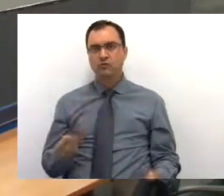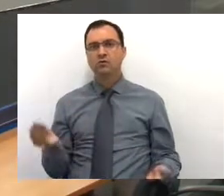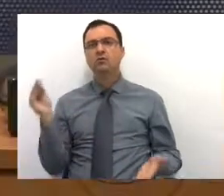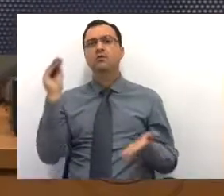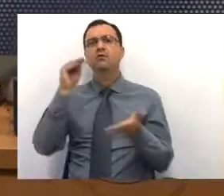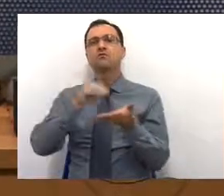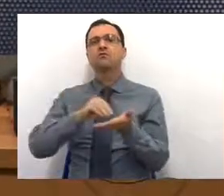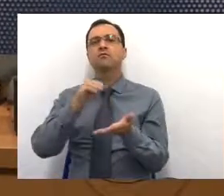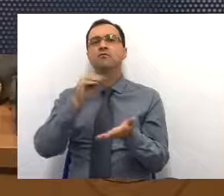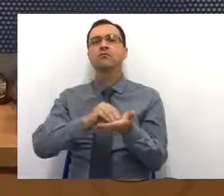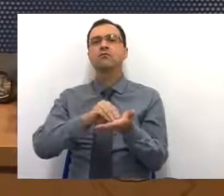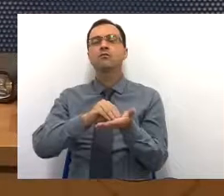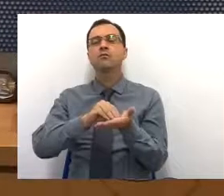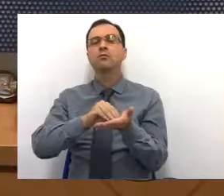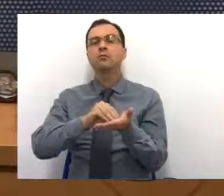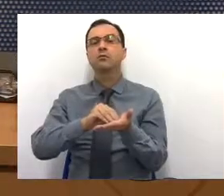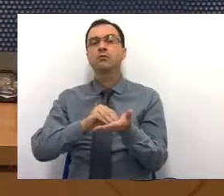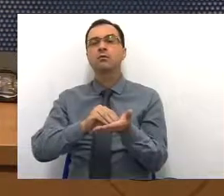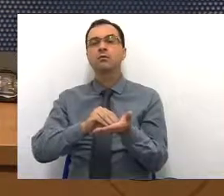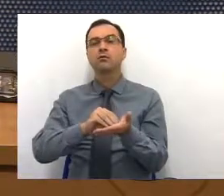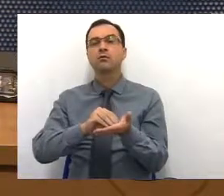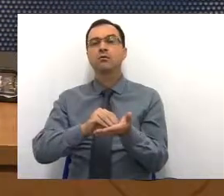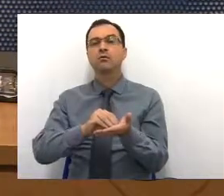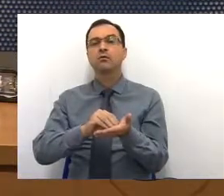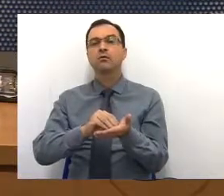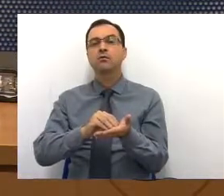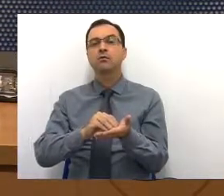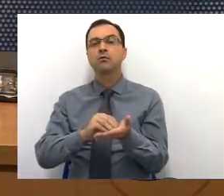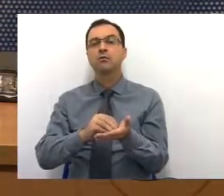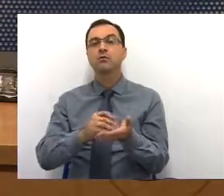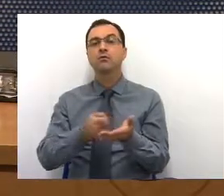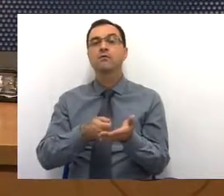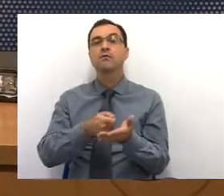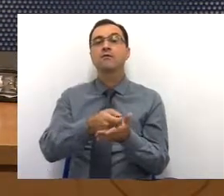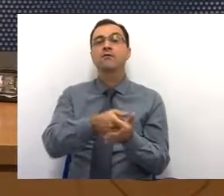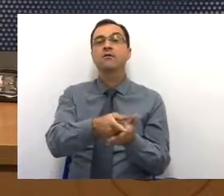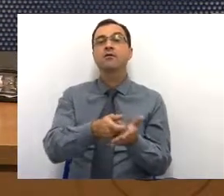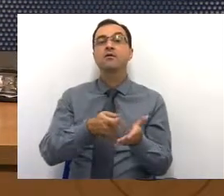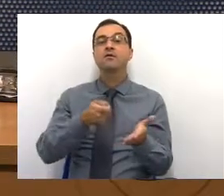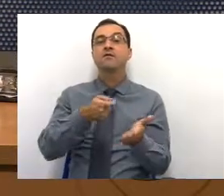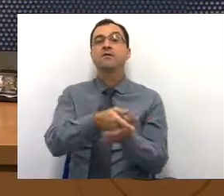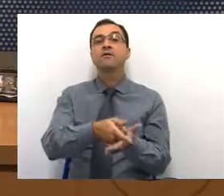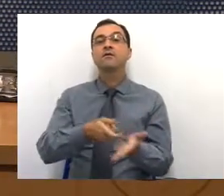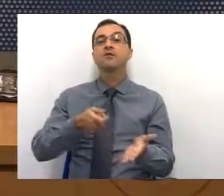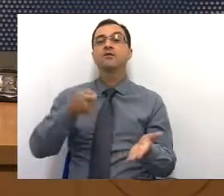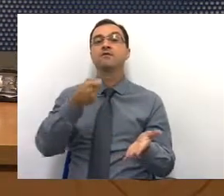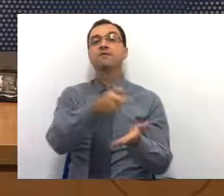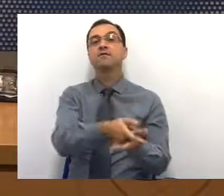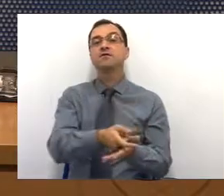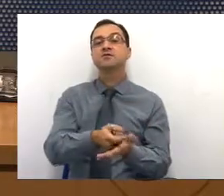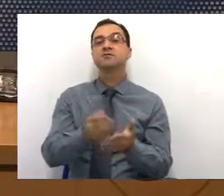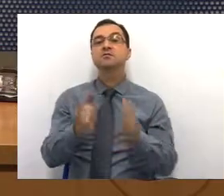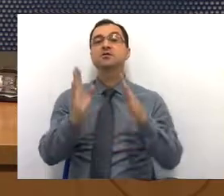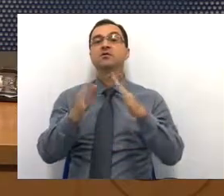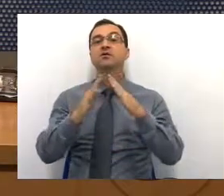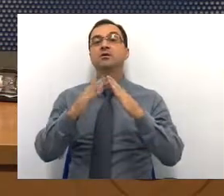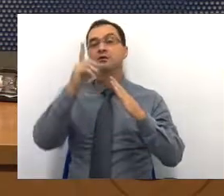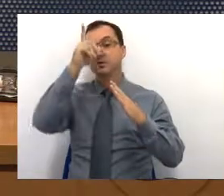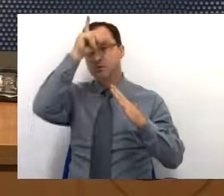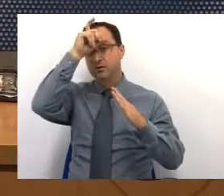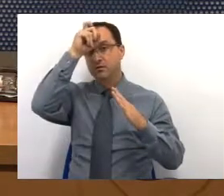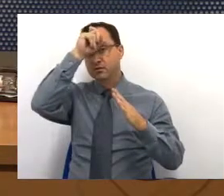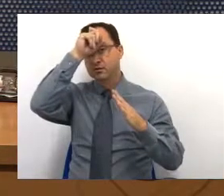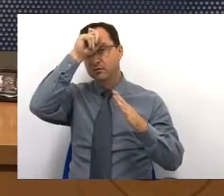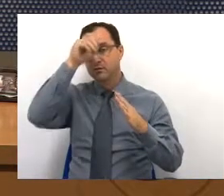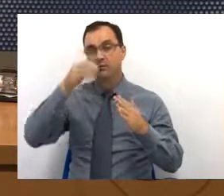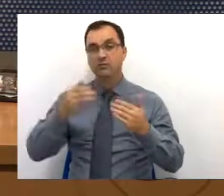Faltou os investimentos nos hospitais. Então, está previsto iniciar a